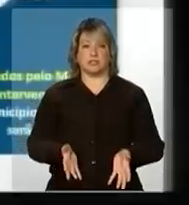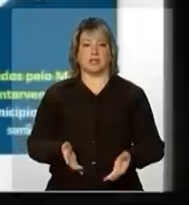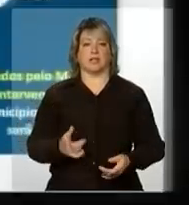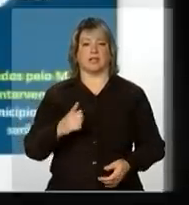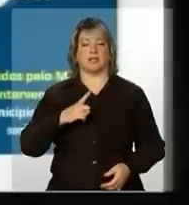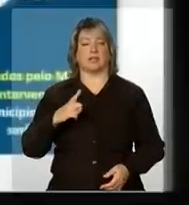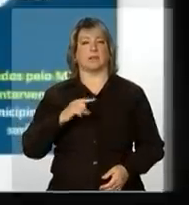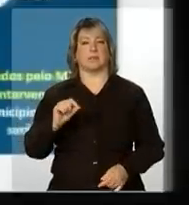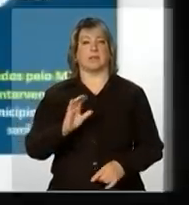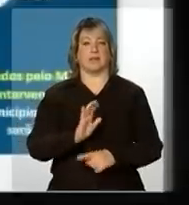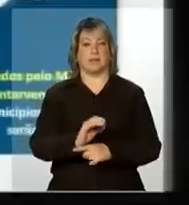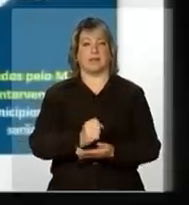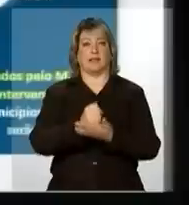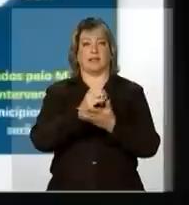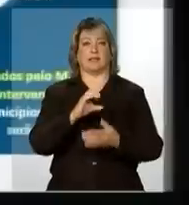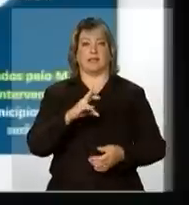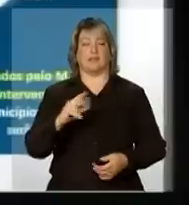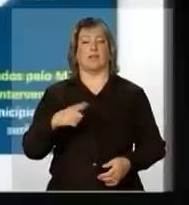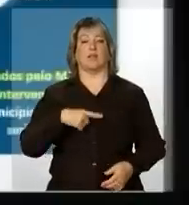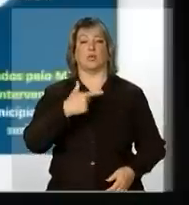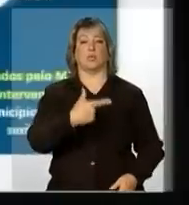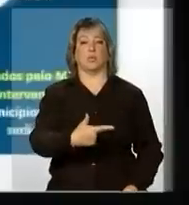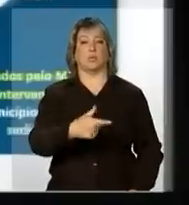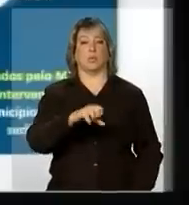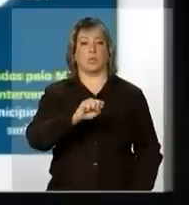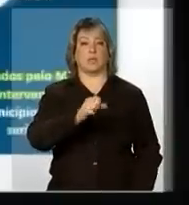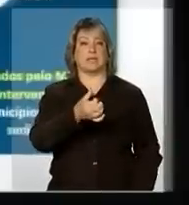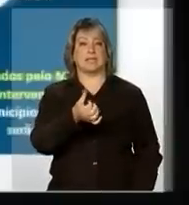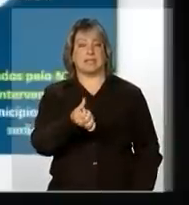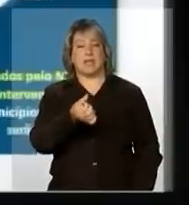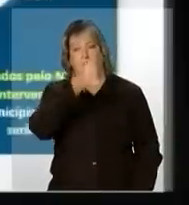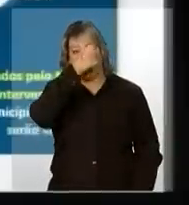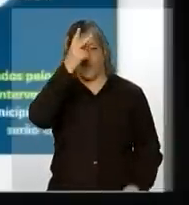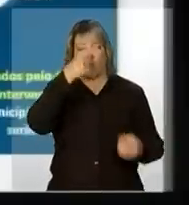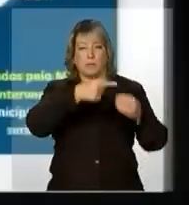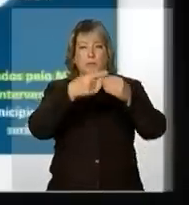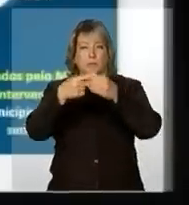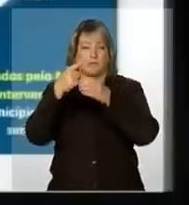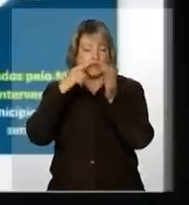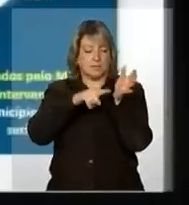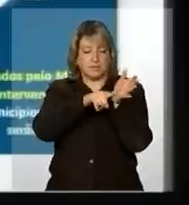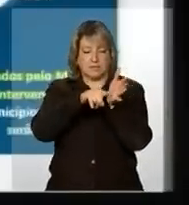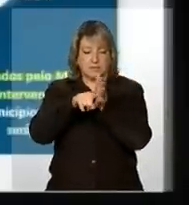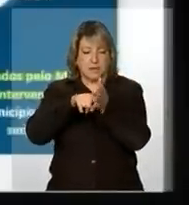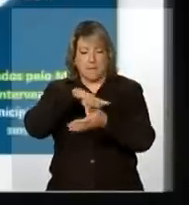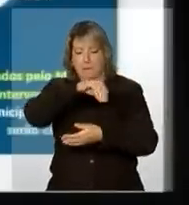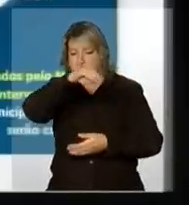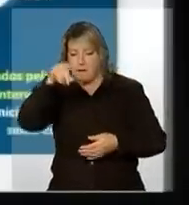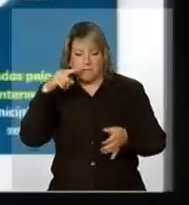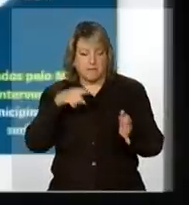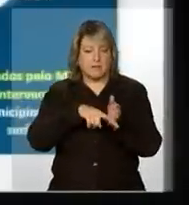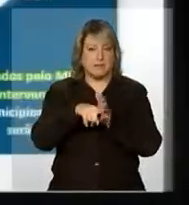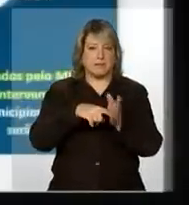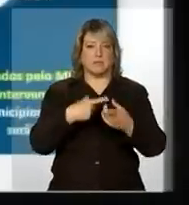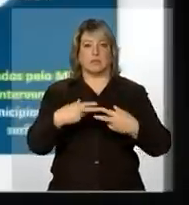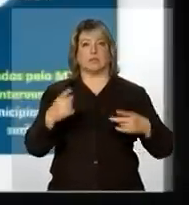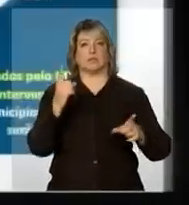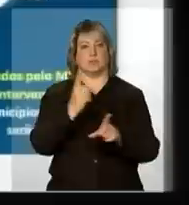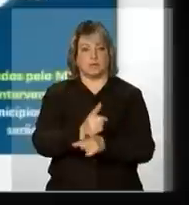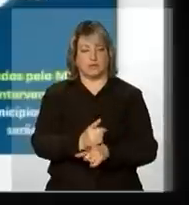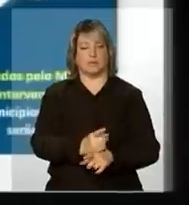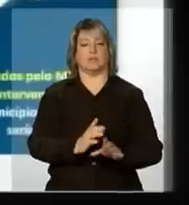Defesa Civil 286 municípios mapeados, 105 no Sudeste,